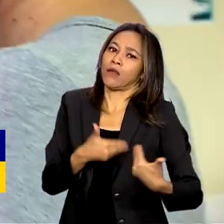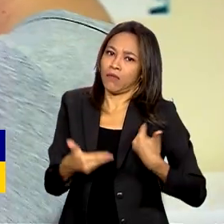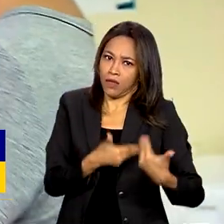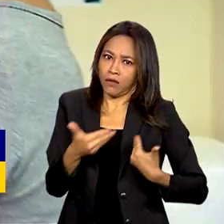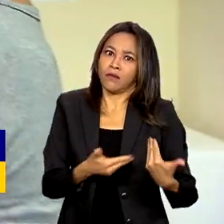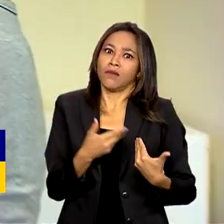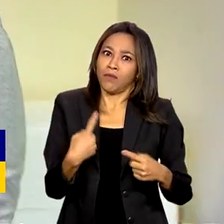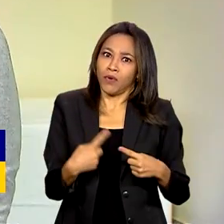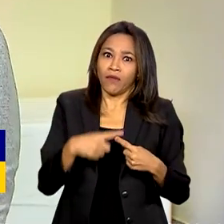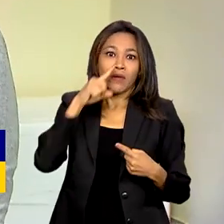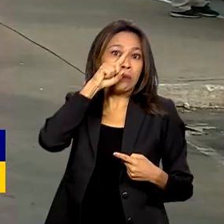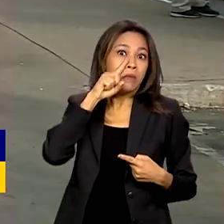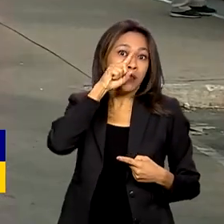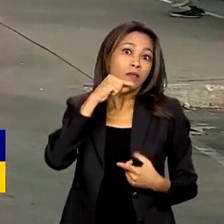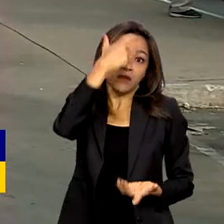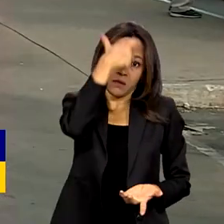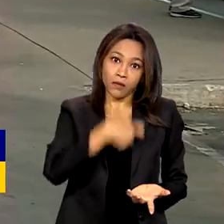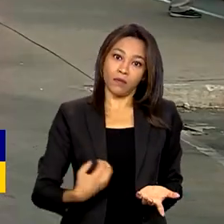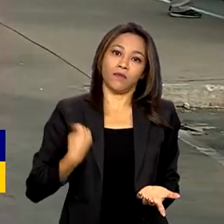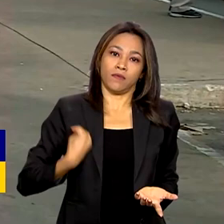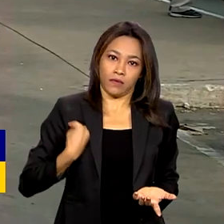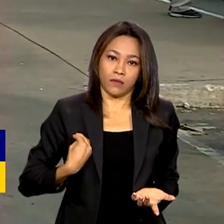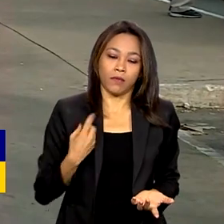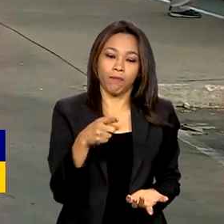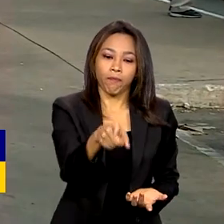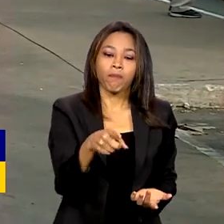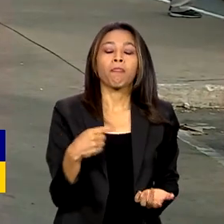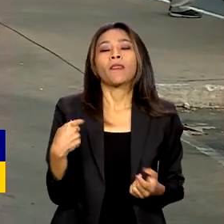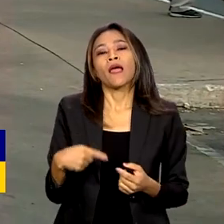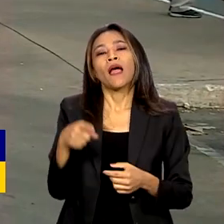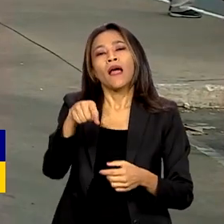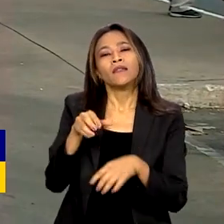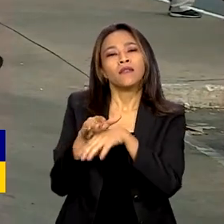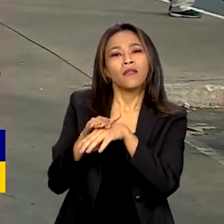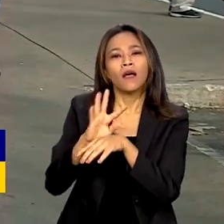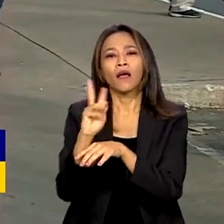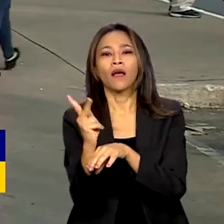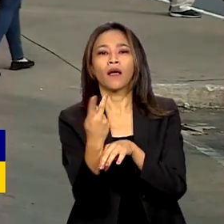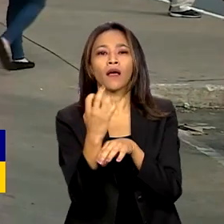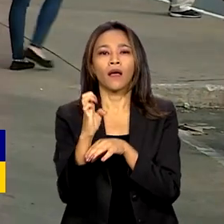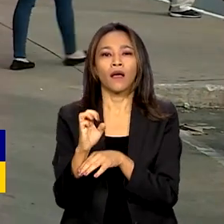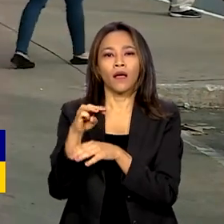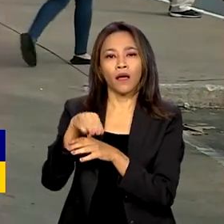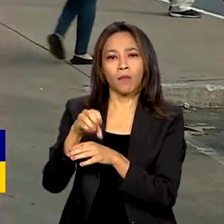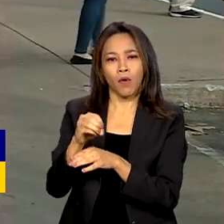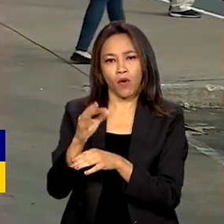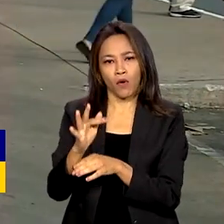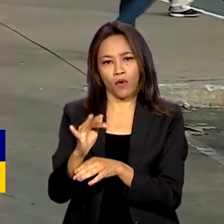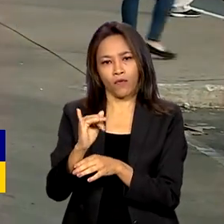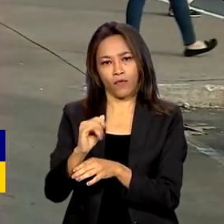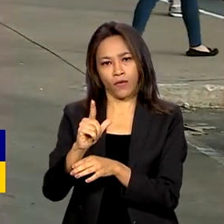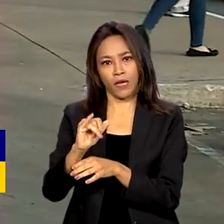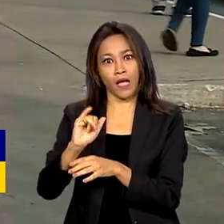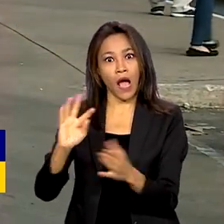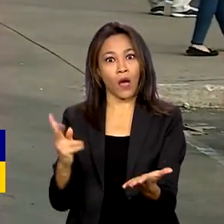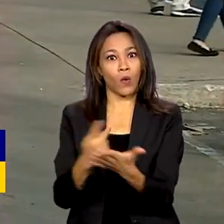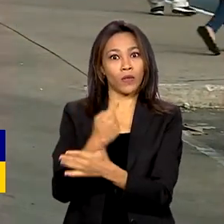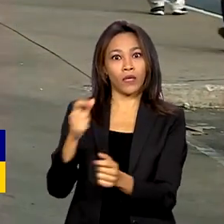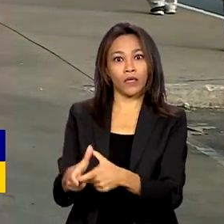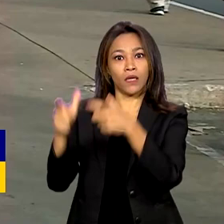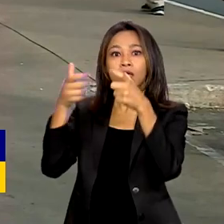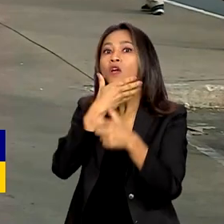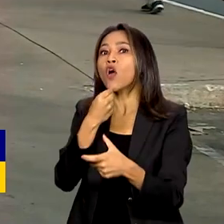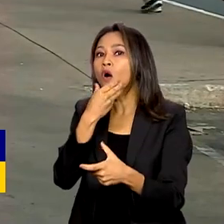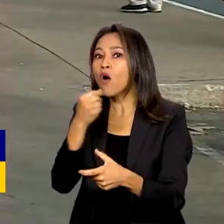fica em constante perigo. A hemofilia aparece quase que exclusivamente em homens, apesar de ser uma doença